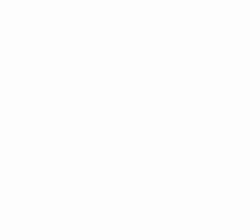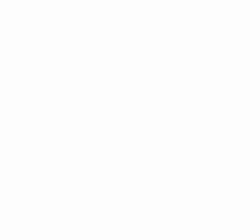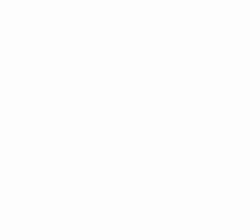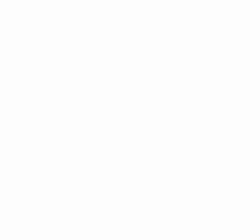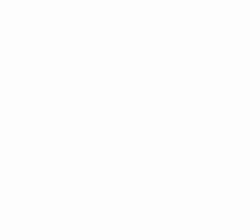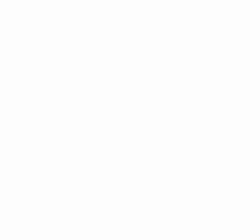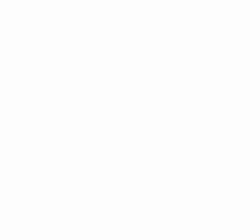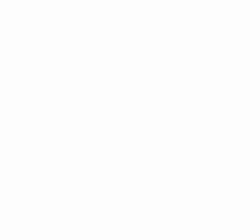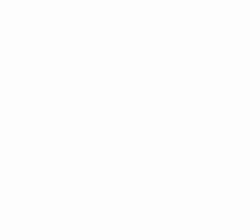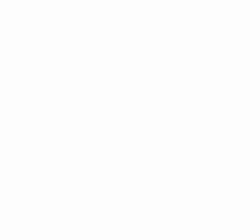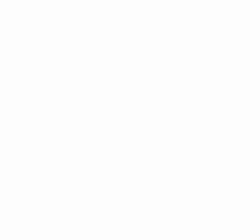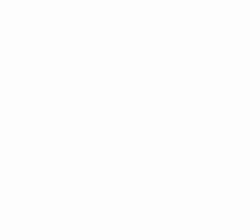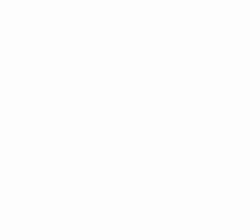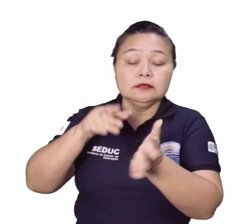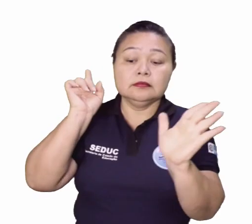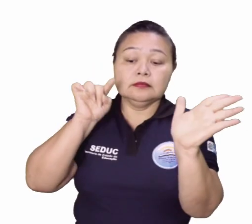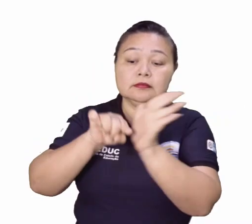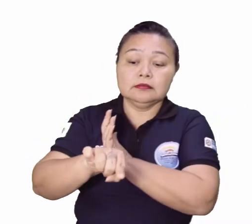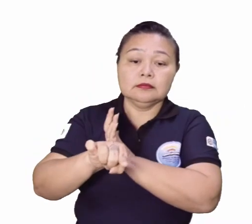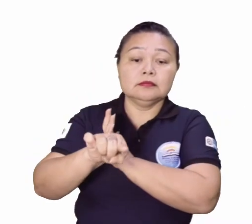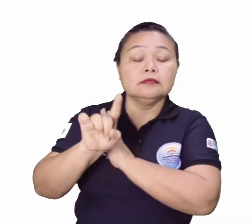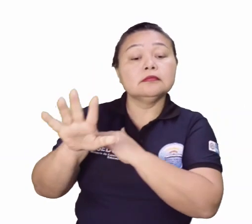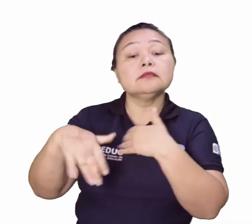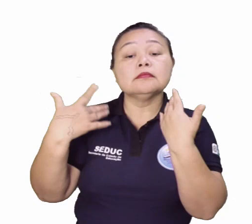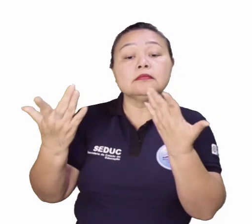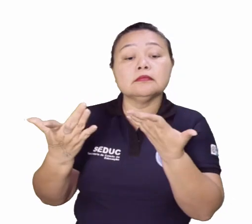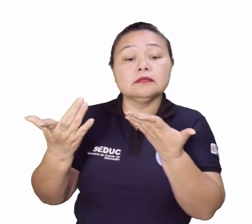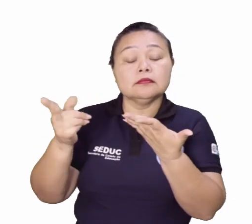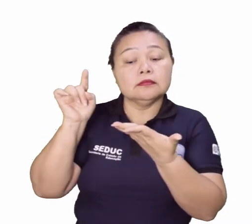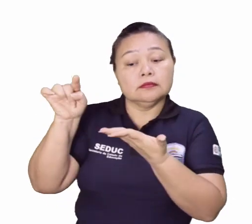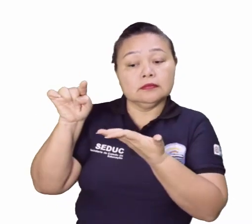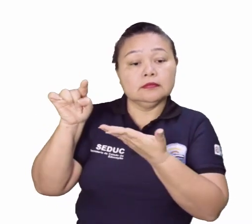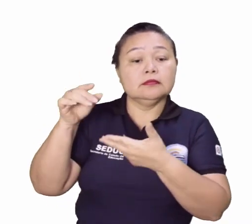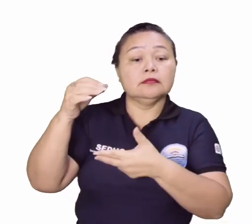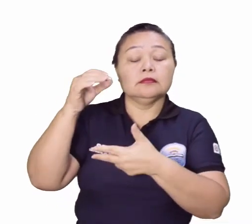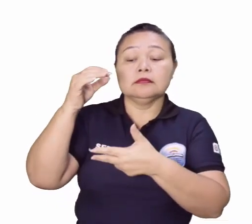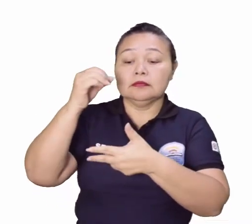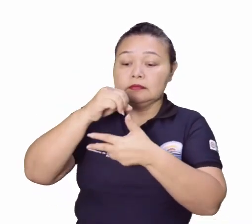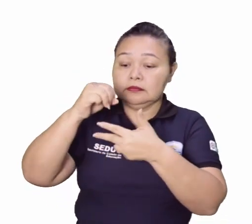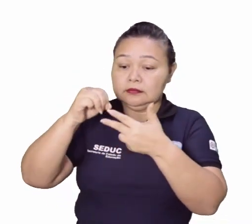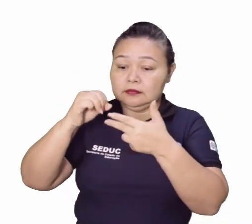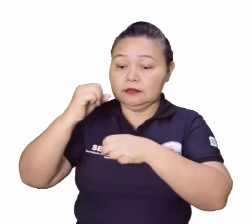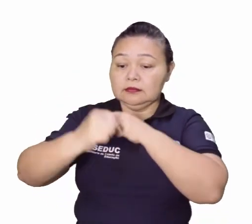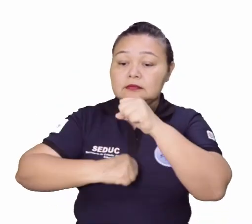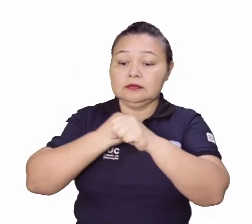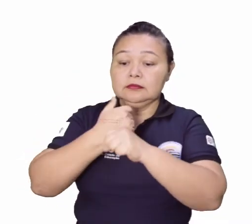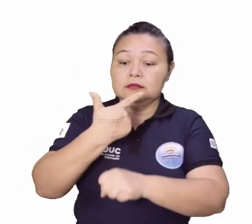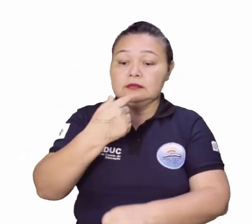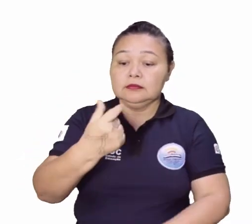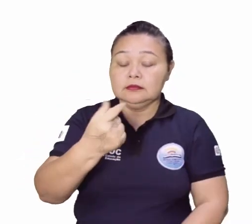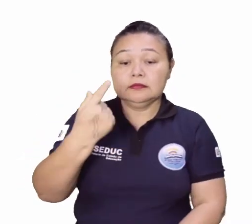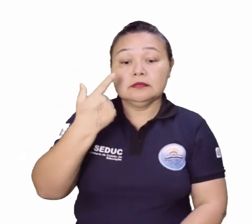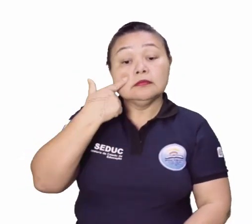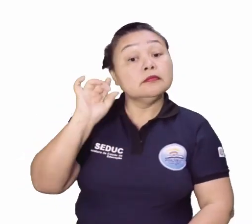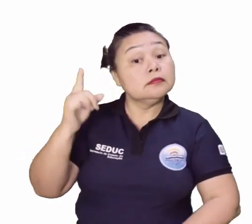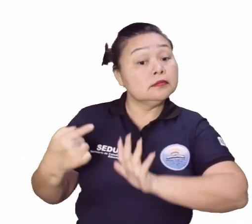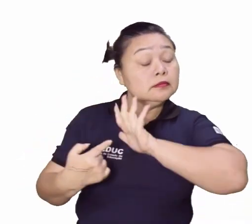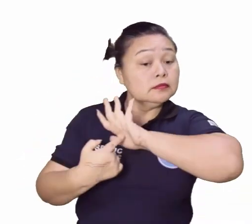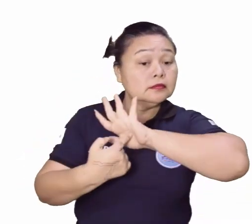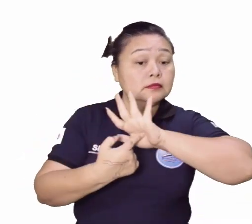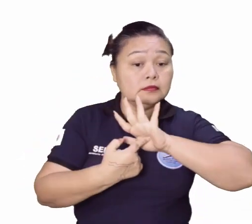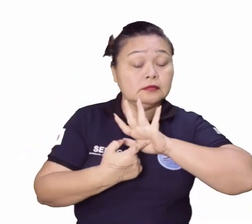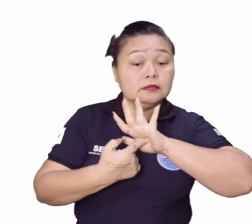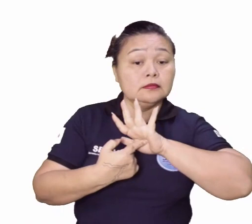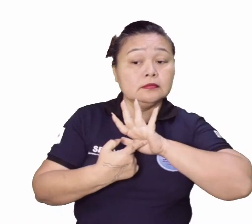vamos para a nossa última questão do dia. Olha só. Esse é do Enem 2020, tá, pessoal? Só para mostrar para vocês que